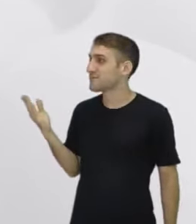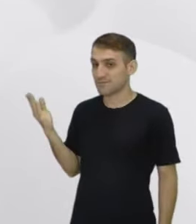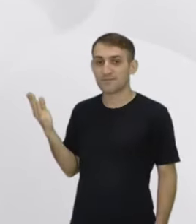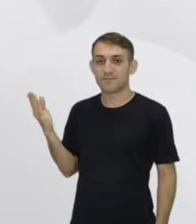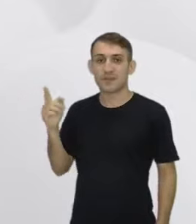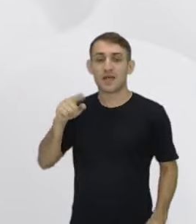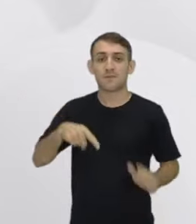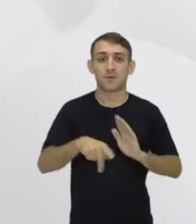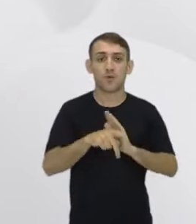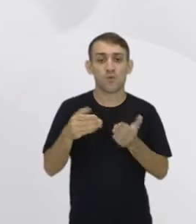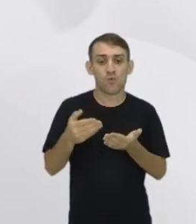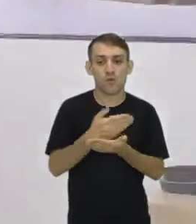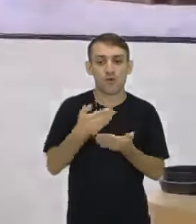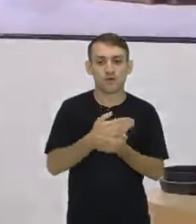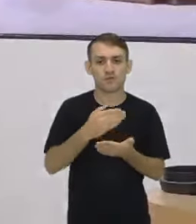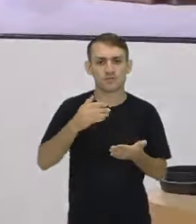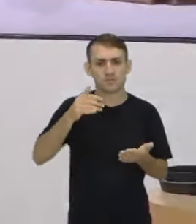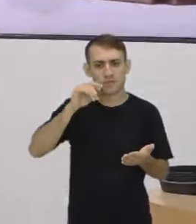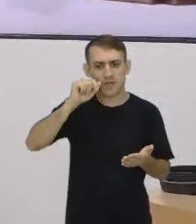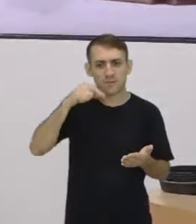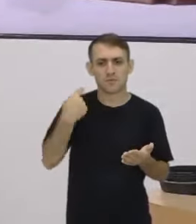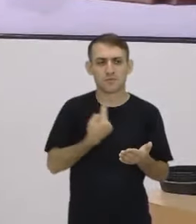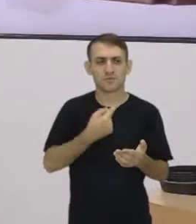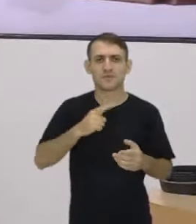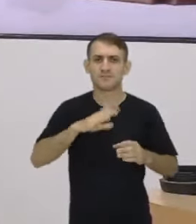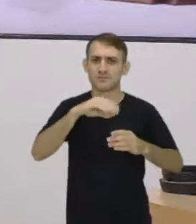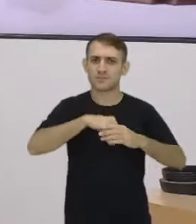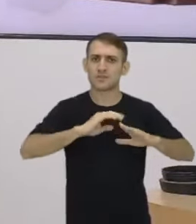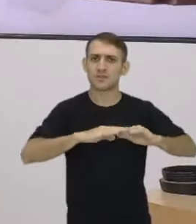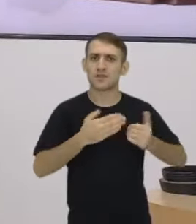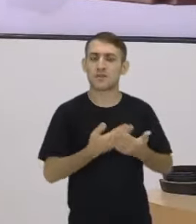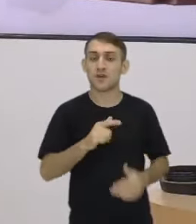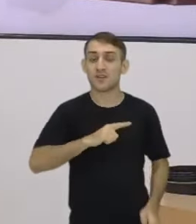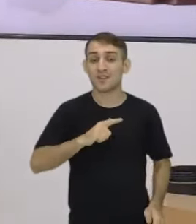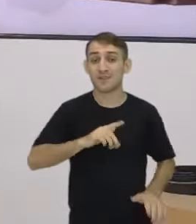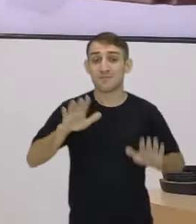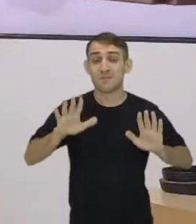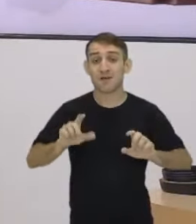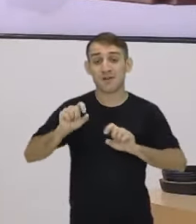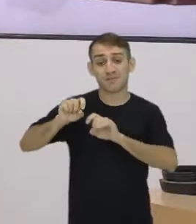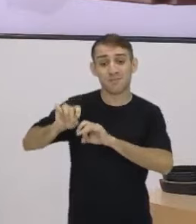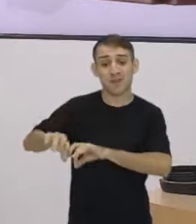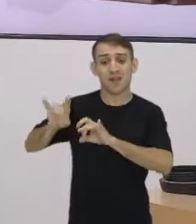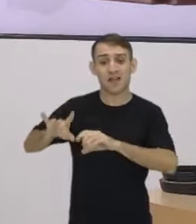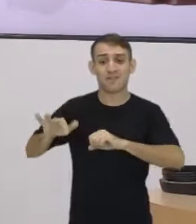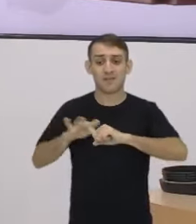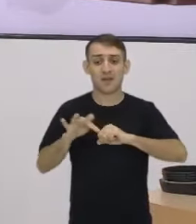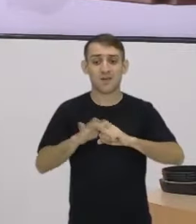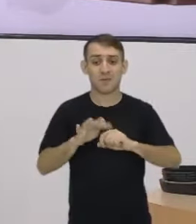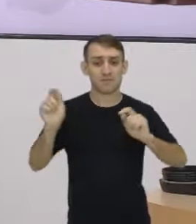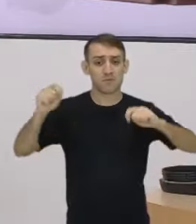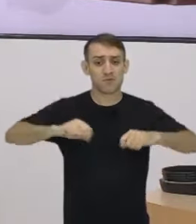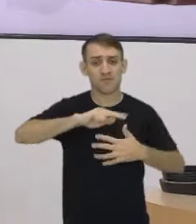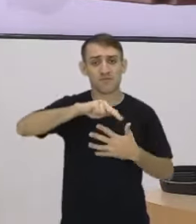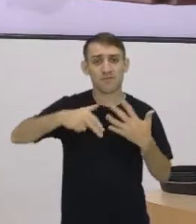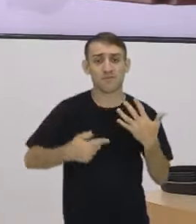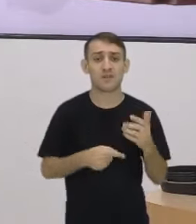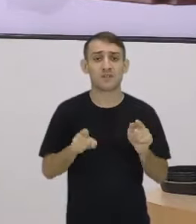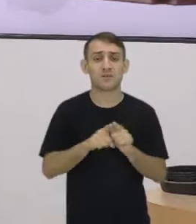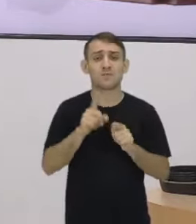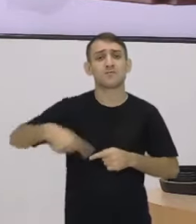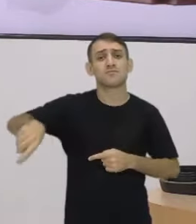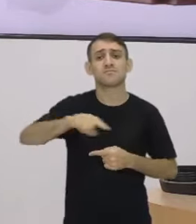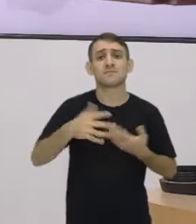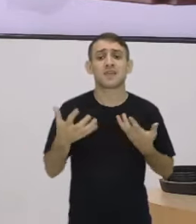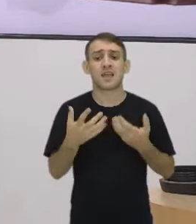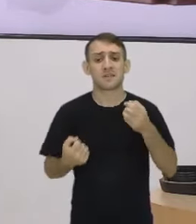pra vocês, o caderno e o lápis, a gente tem aí na unidade escolar. Mas as técnicas, as ferramentas, as possibilidades, o que vocês